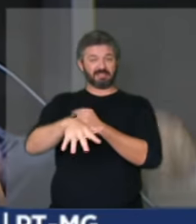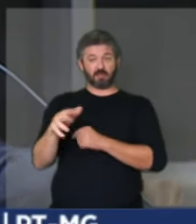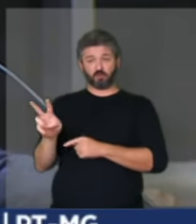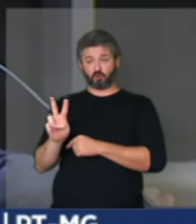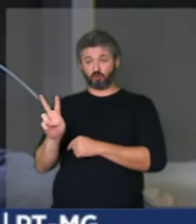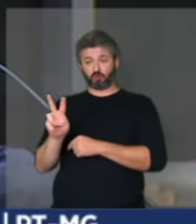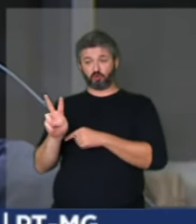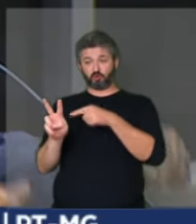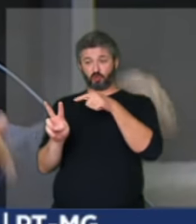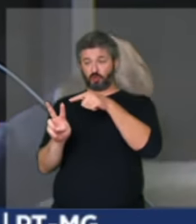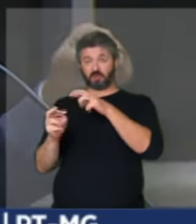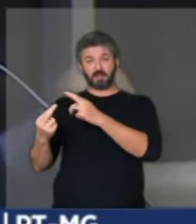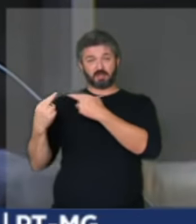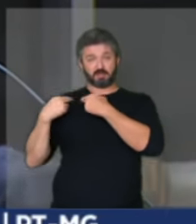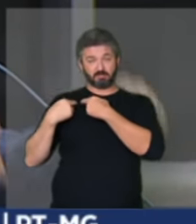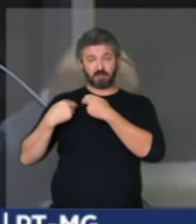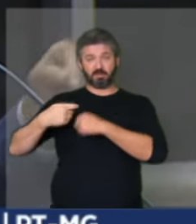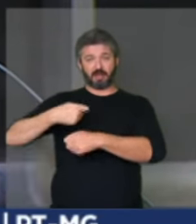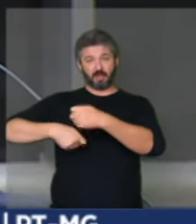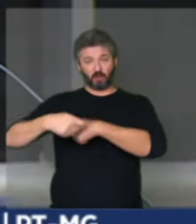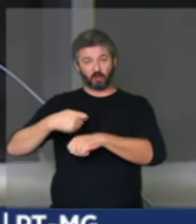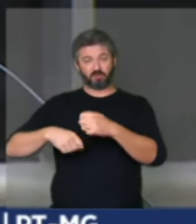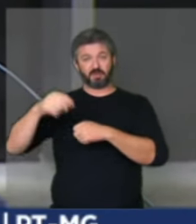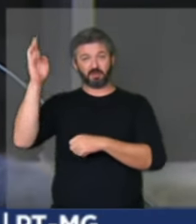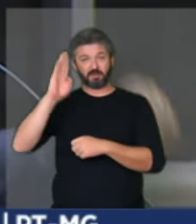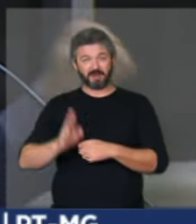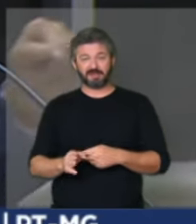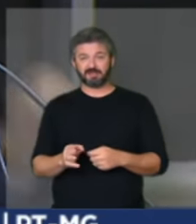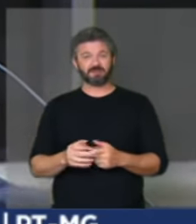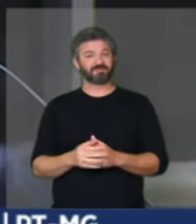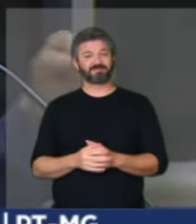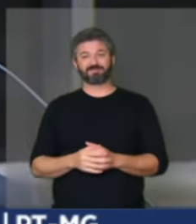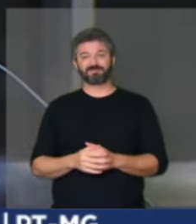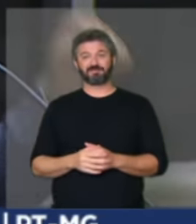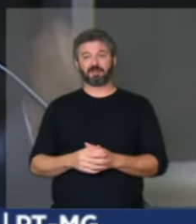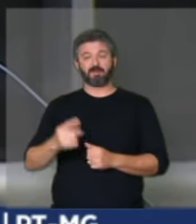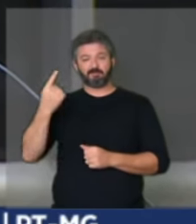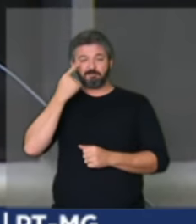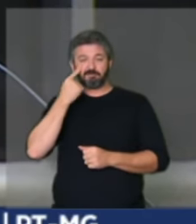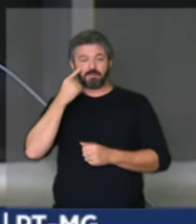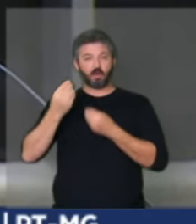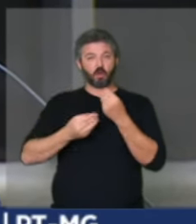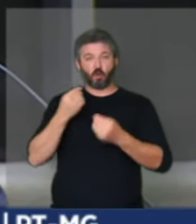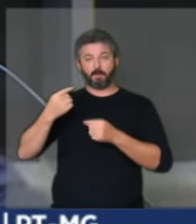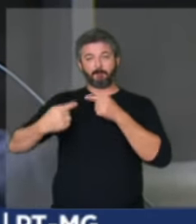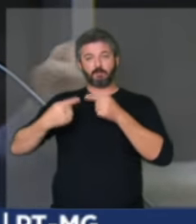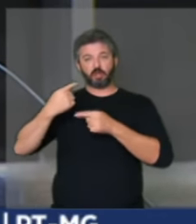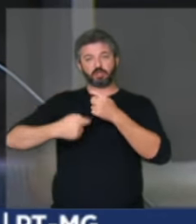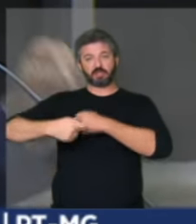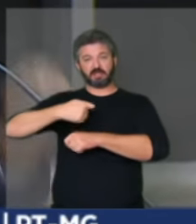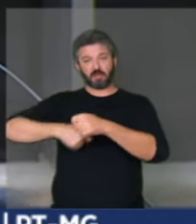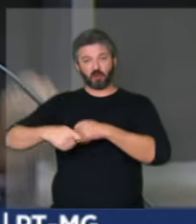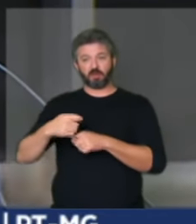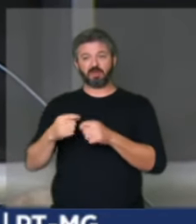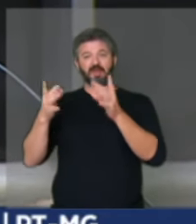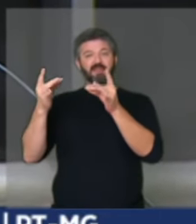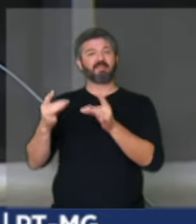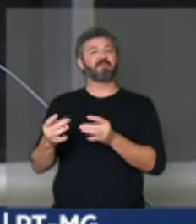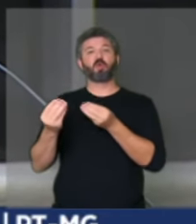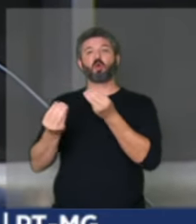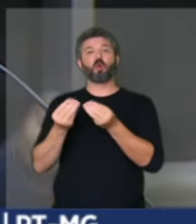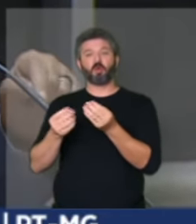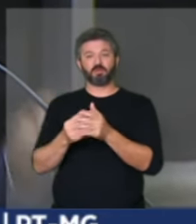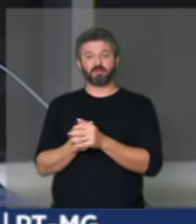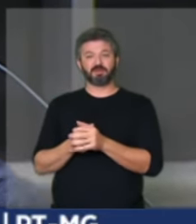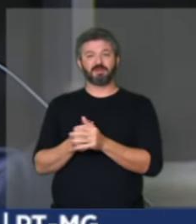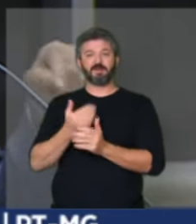responsáveis pela economia no país para definir a política econômica definir a política econômica